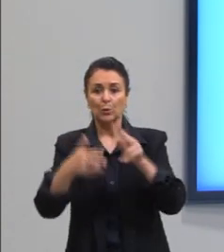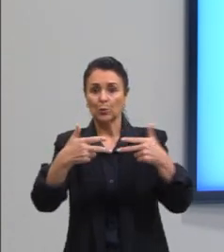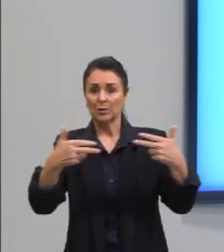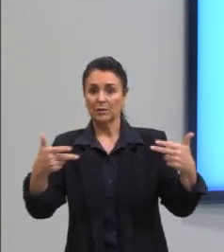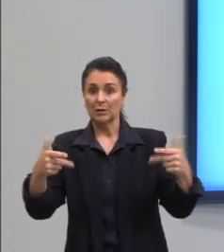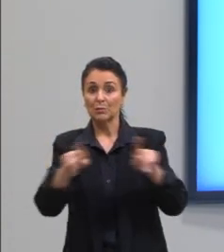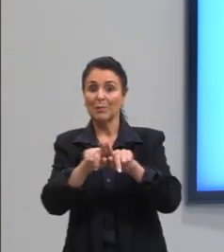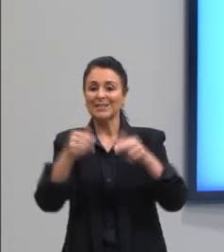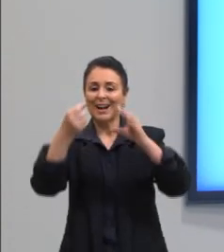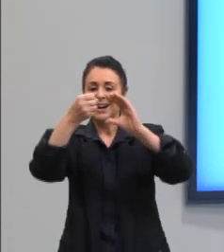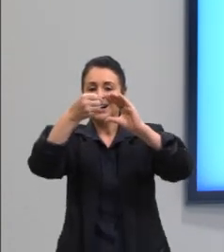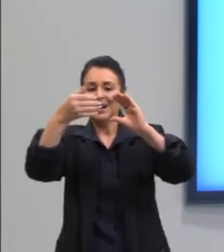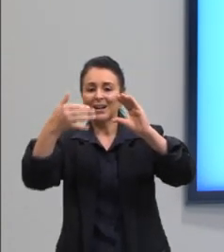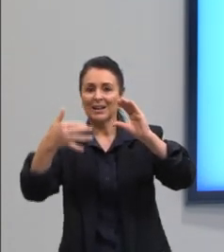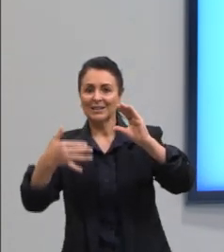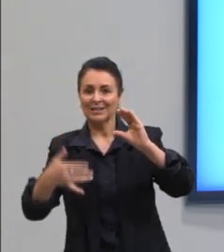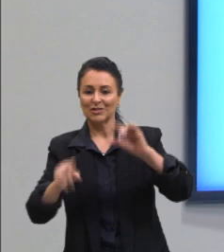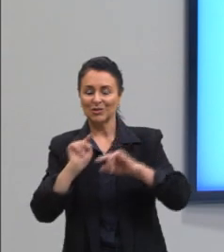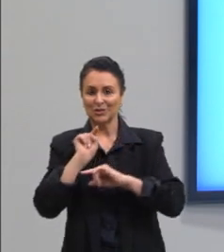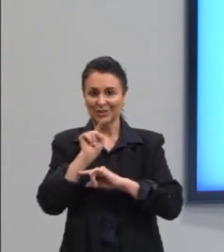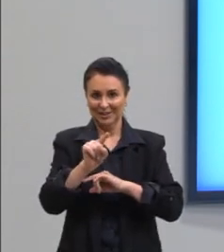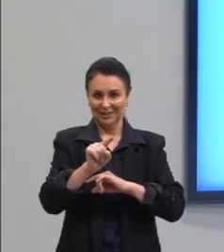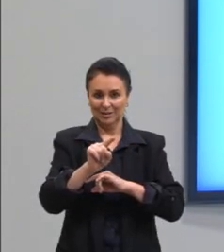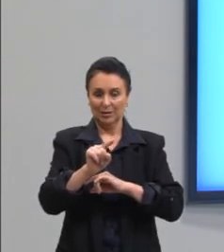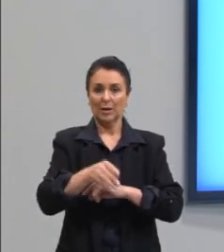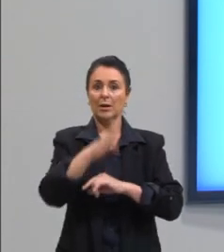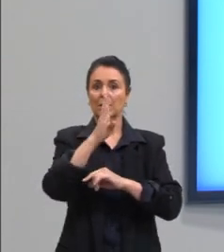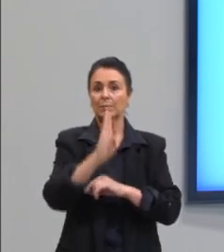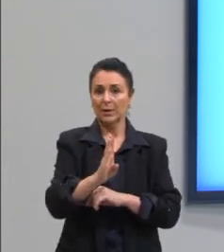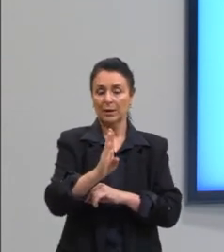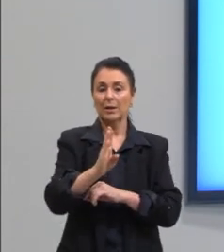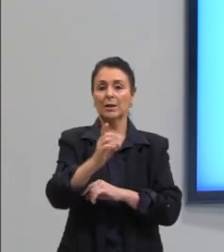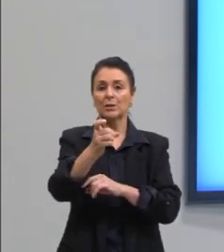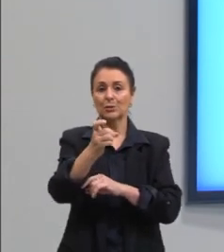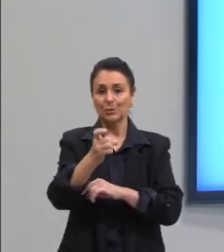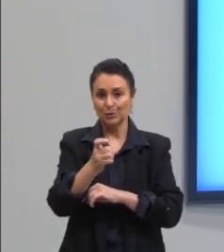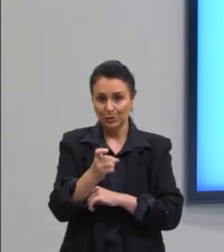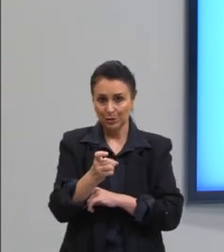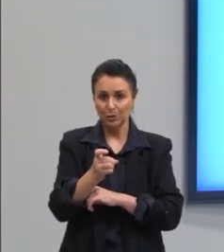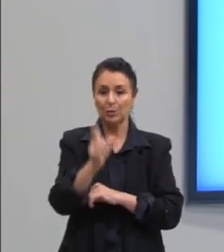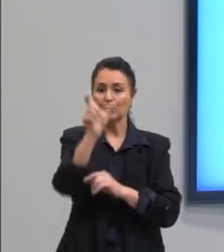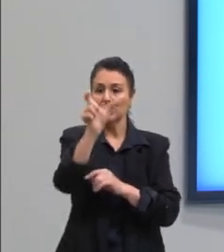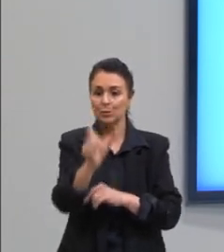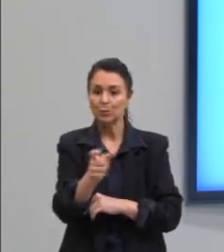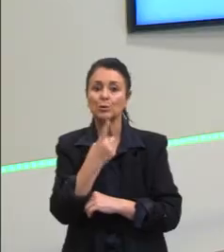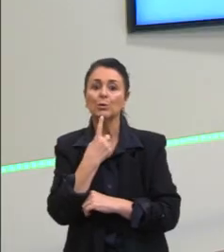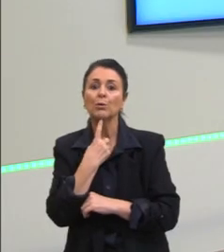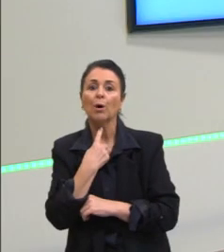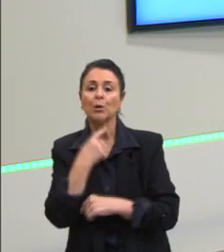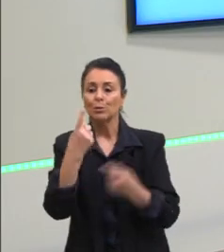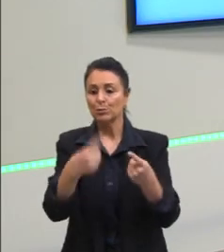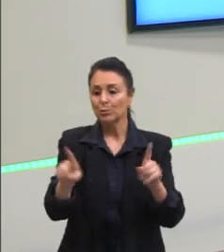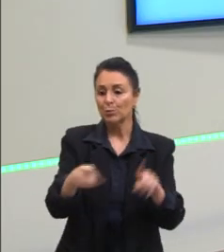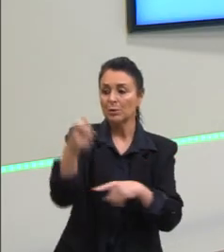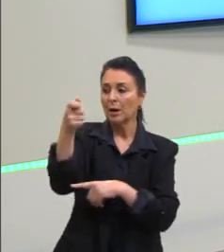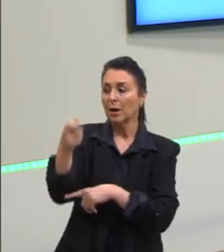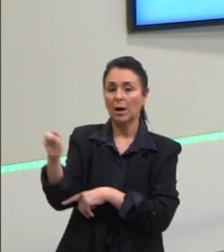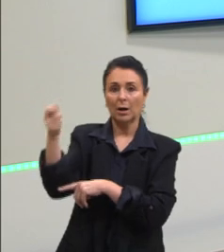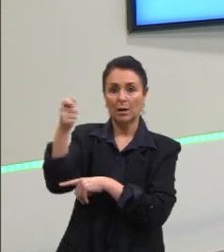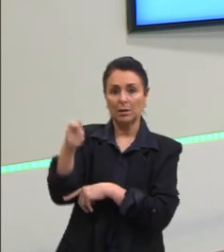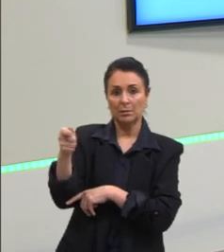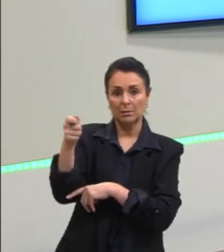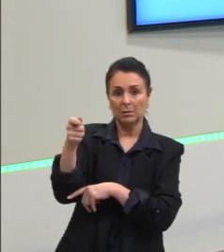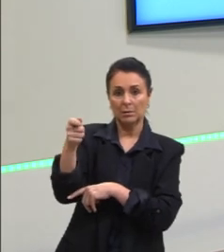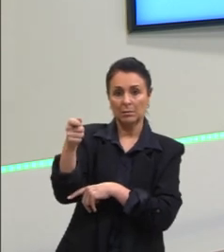uma característica. Poderia colocar aqui, B igual X, são pessoas que gostam de música asiática. Poderia ser, e já